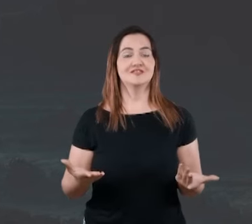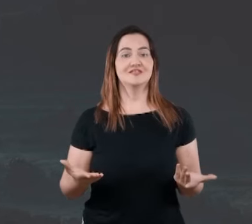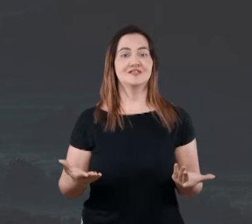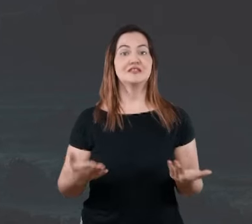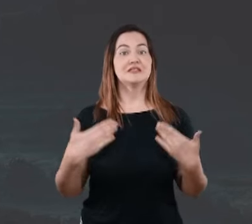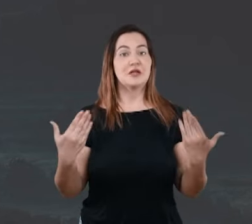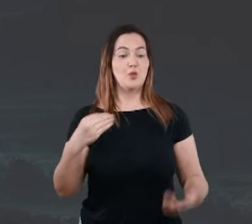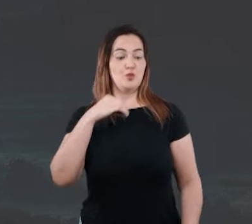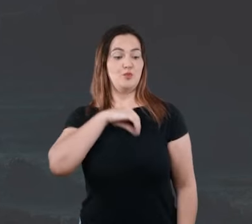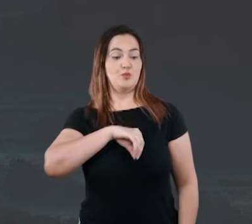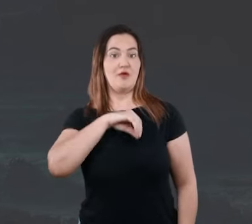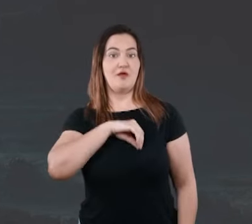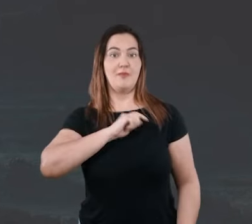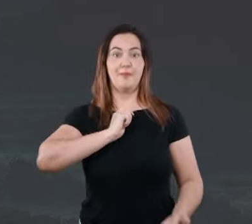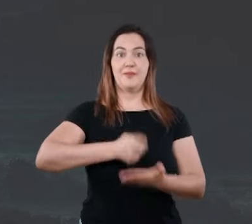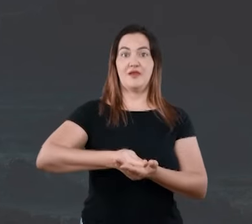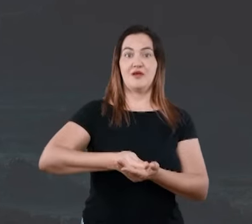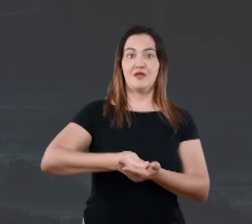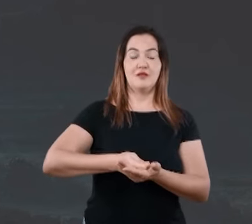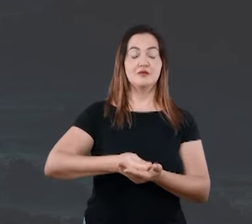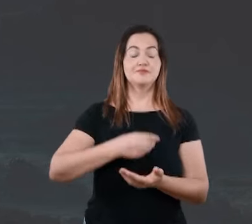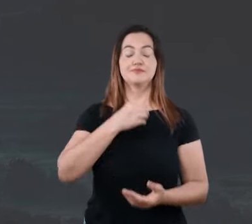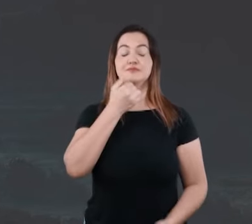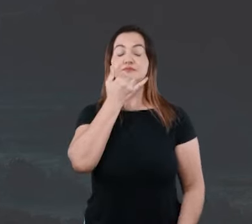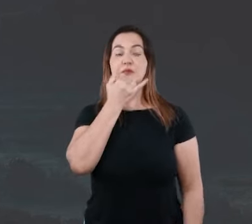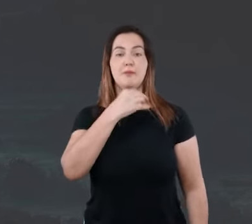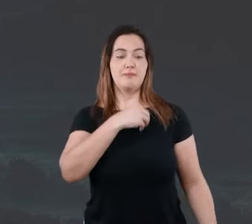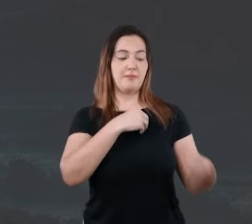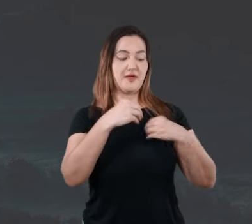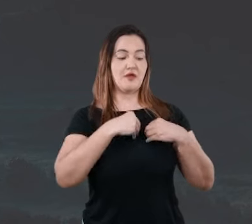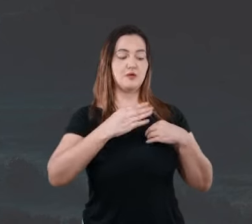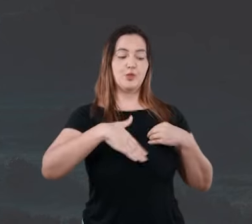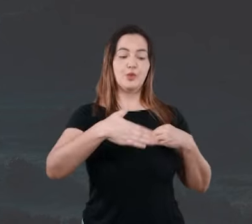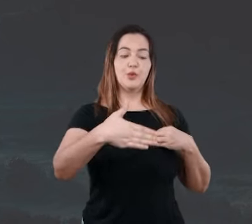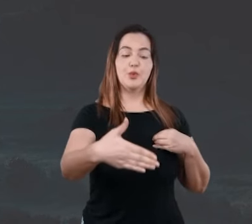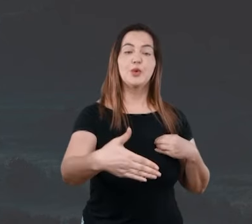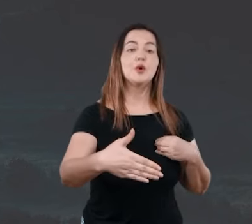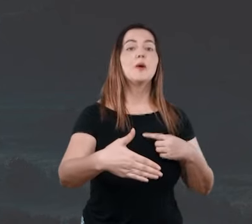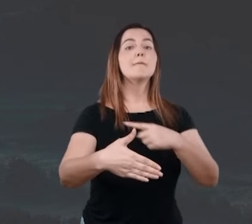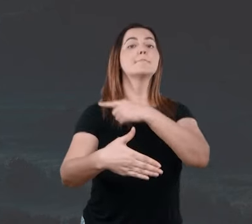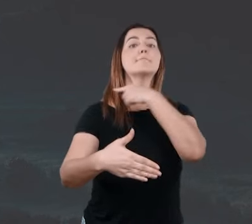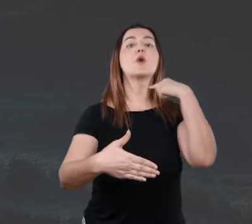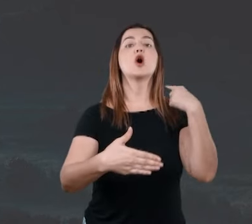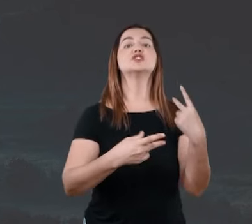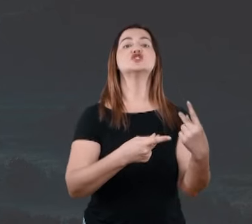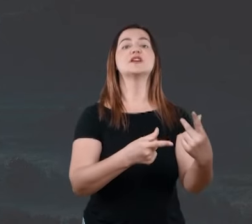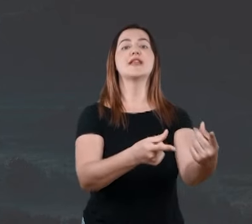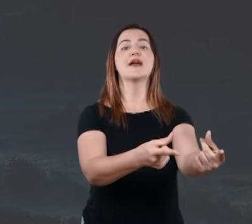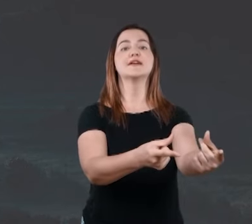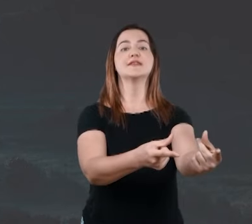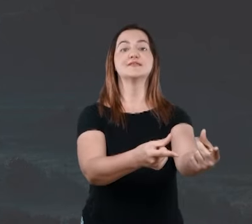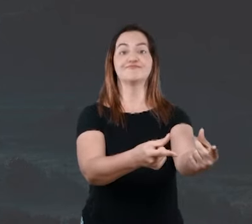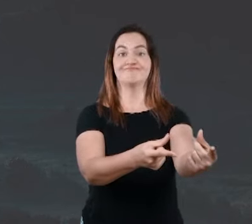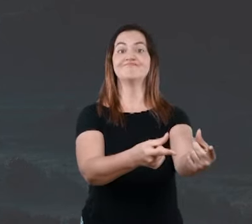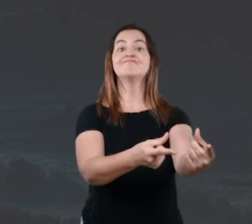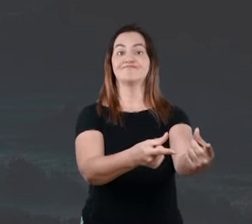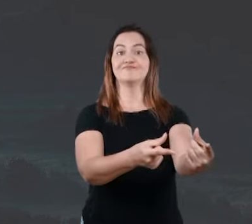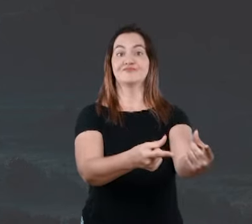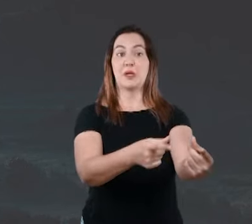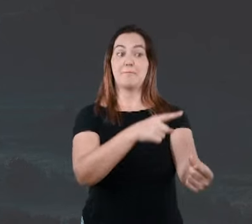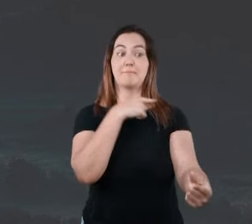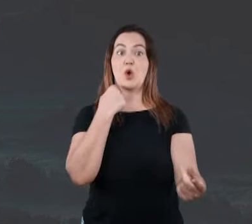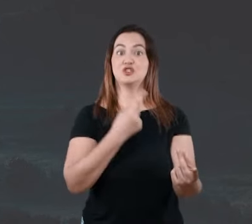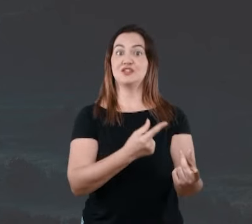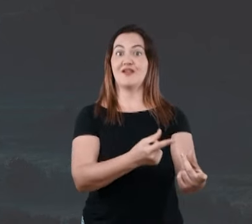o salário do pecado seria uma morte eterna. E só não é a morte